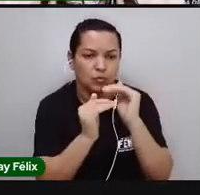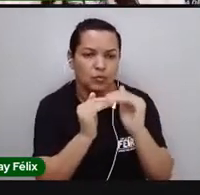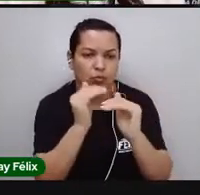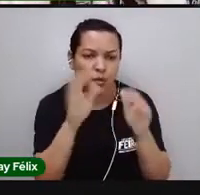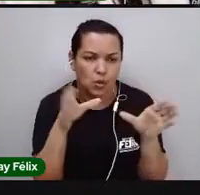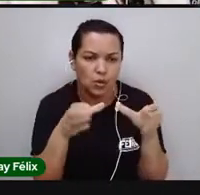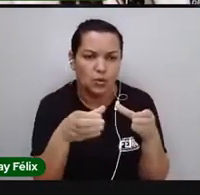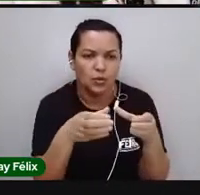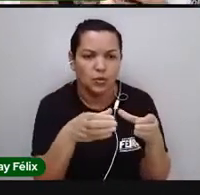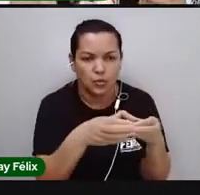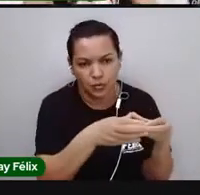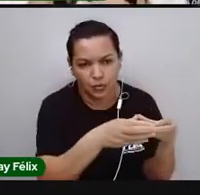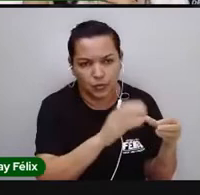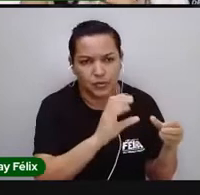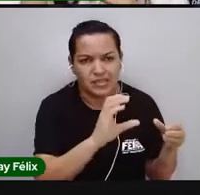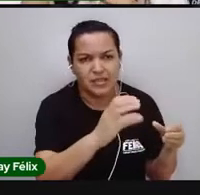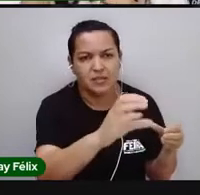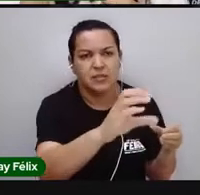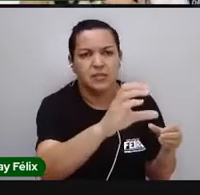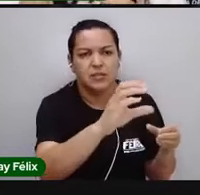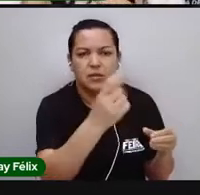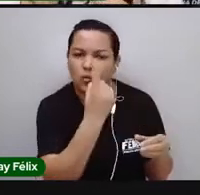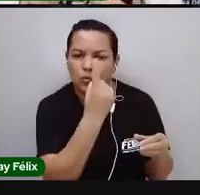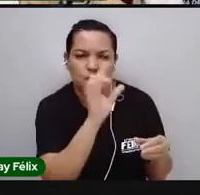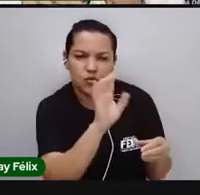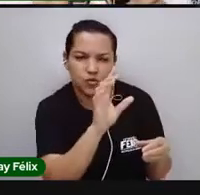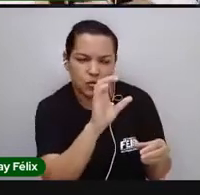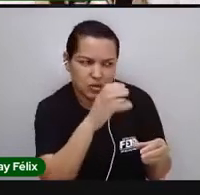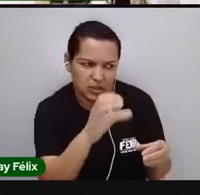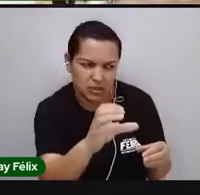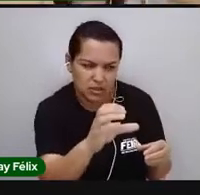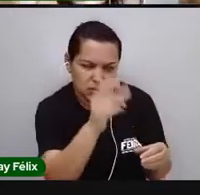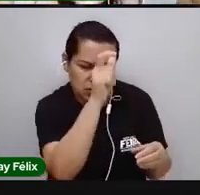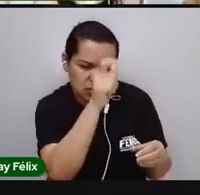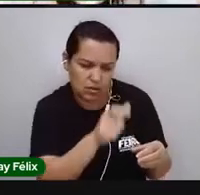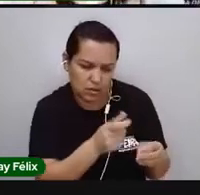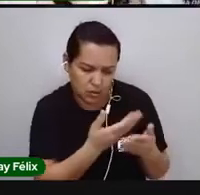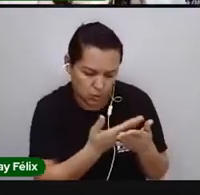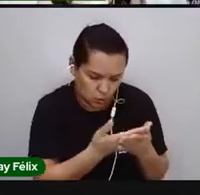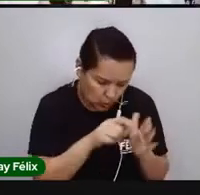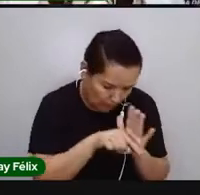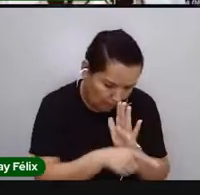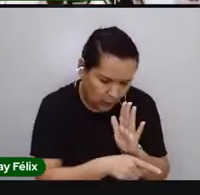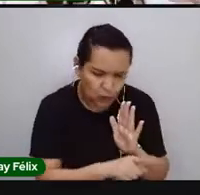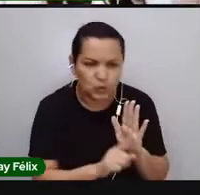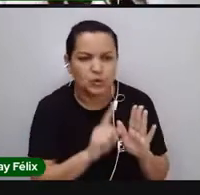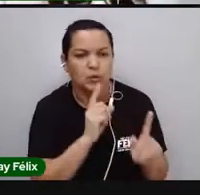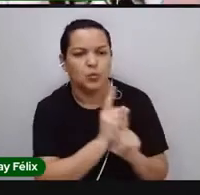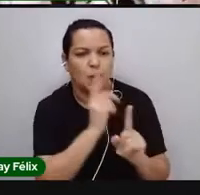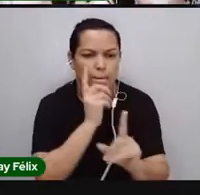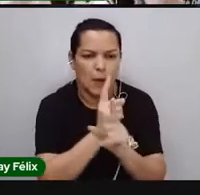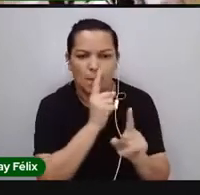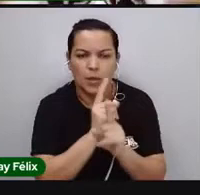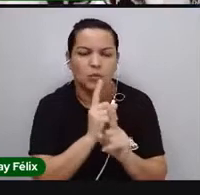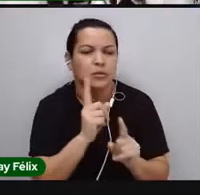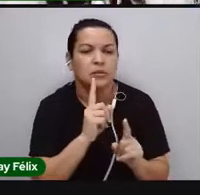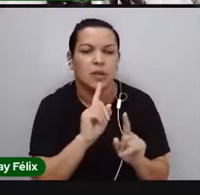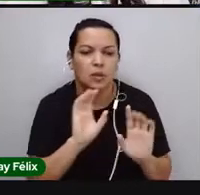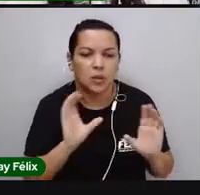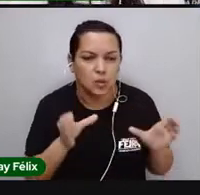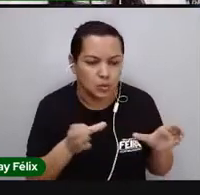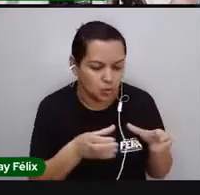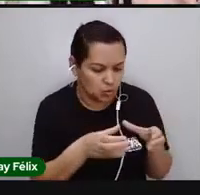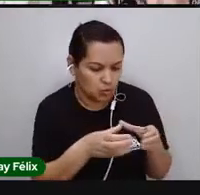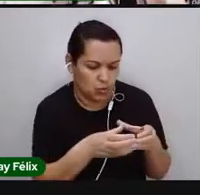grupo de cientistas, então não é só um cientista sozinho que vai descobrir as coisas. Tudo é construído em